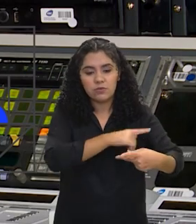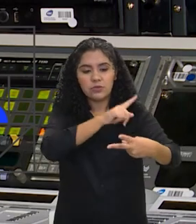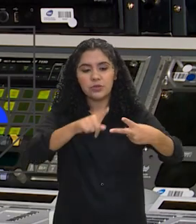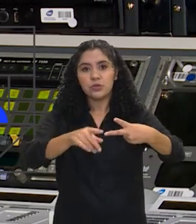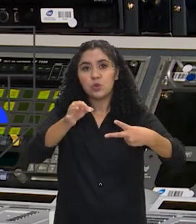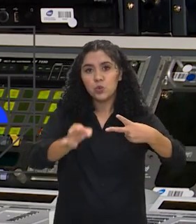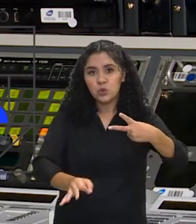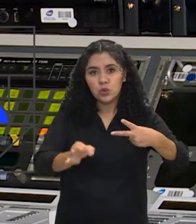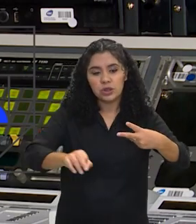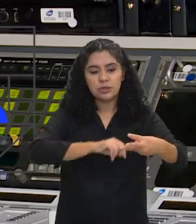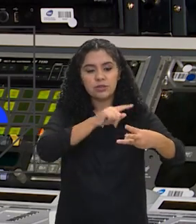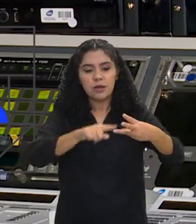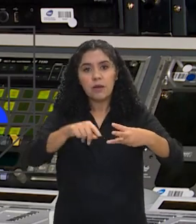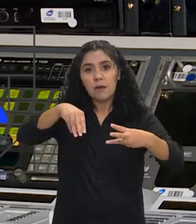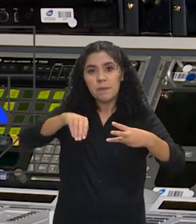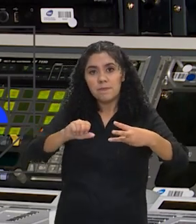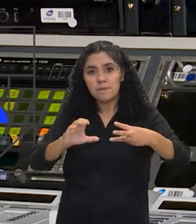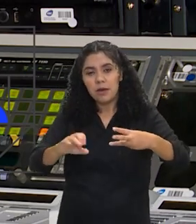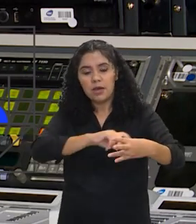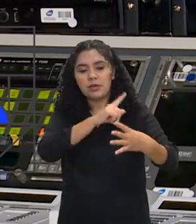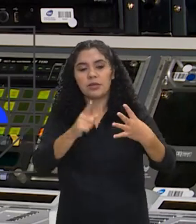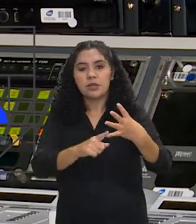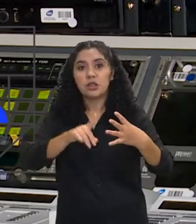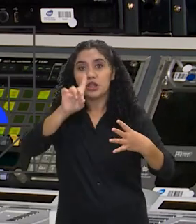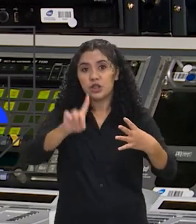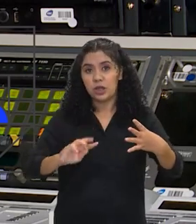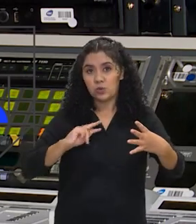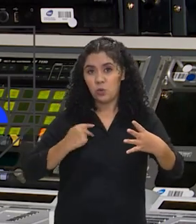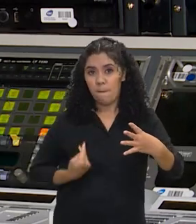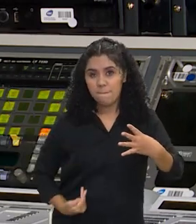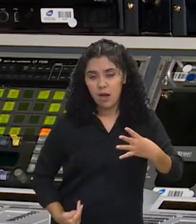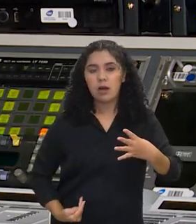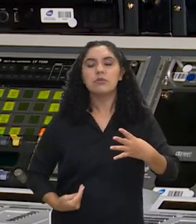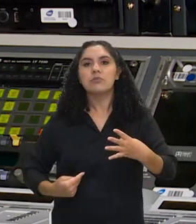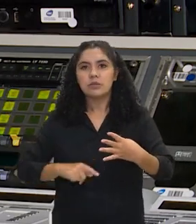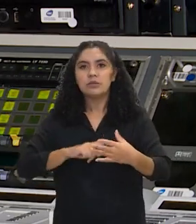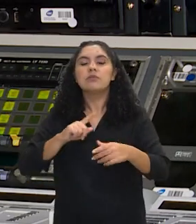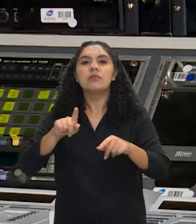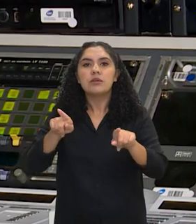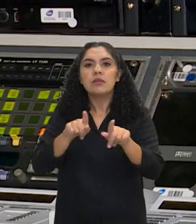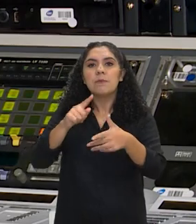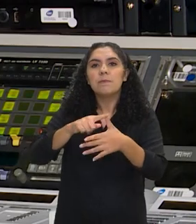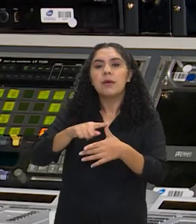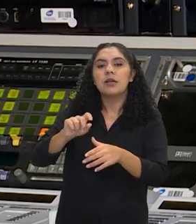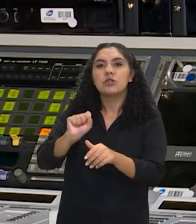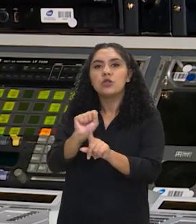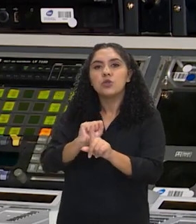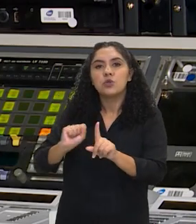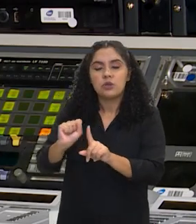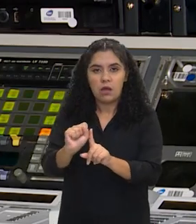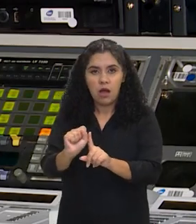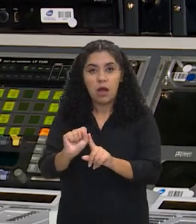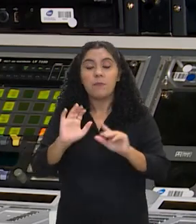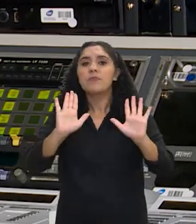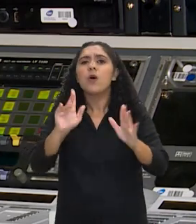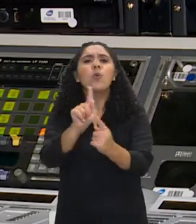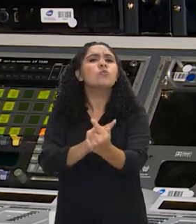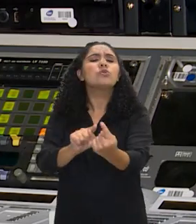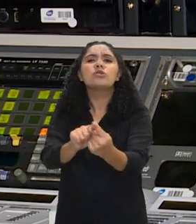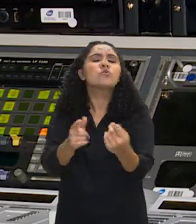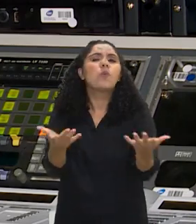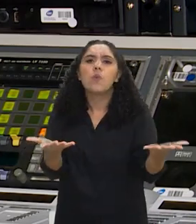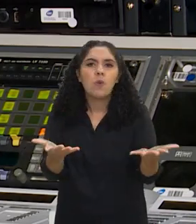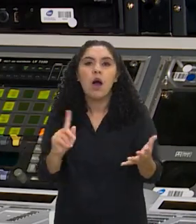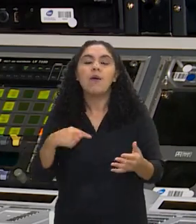Justiça, MEC, Direitos Humanos e o Ministério do Desenvolvimento Social. E qual que é o objetivo? A gente quer, ao longo desse ano,